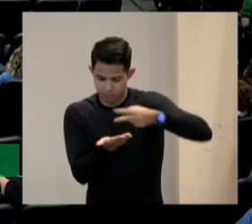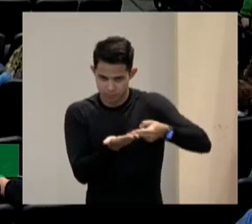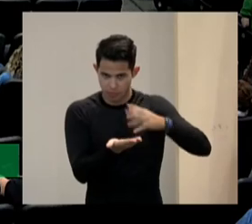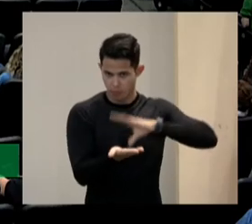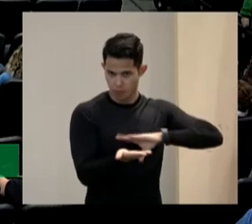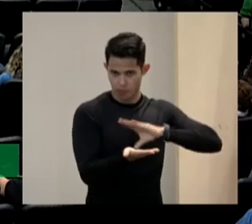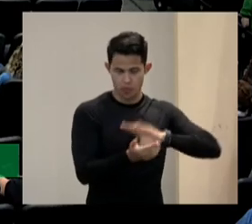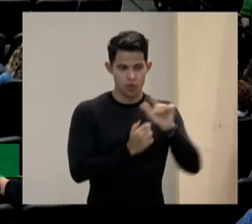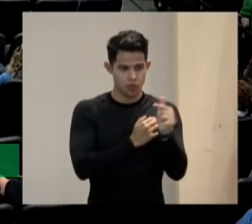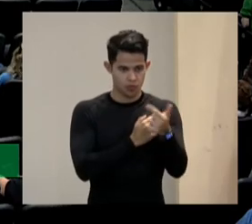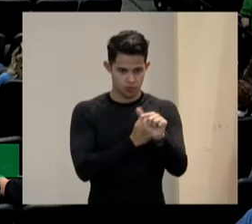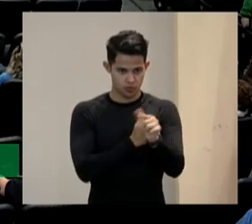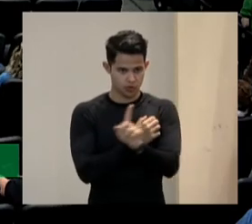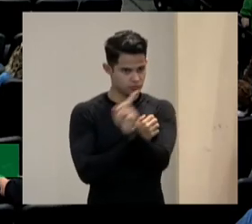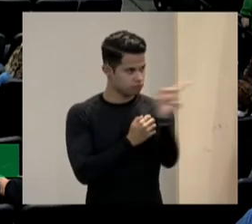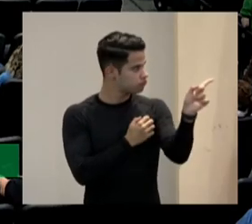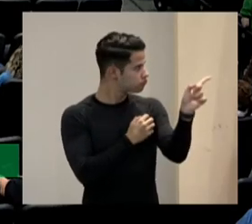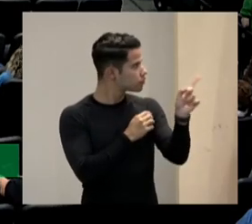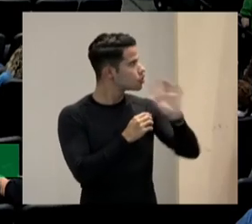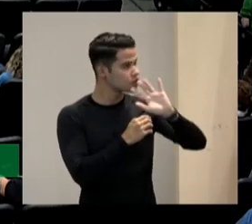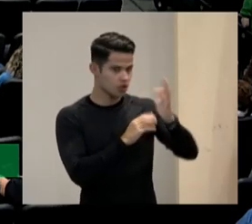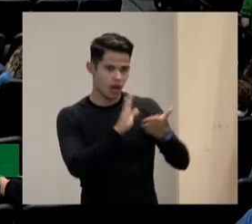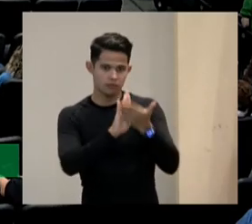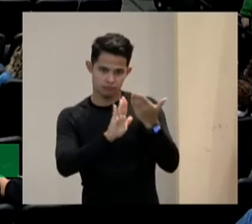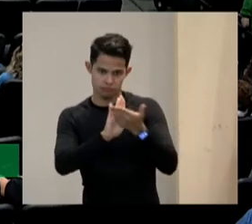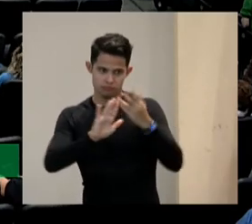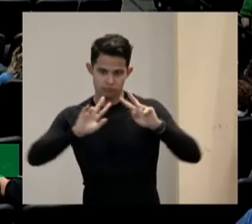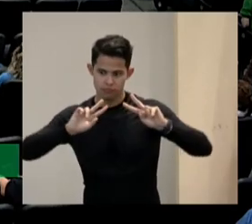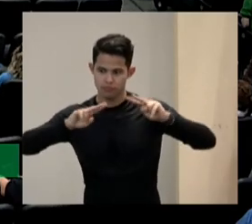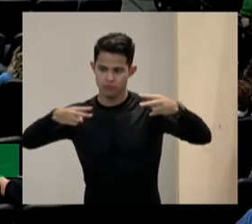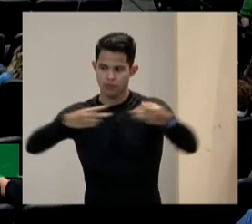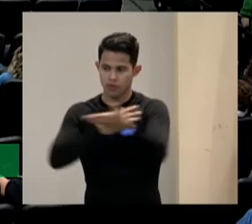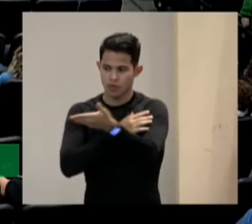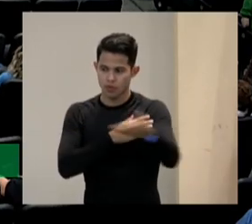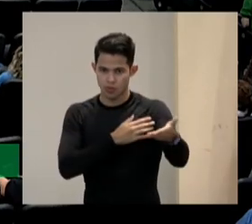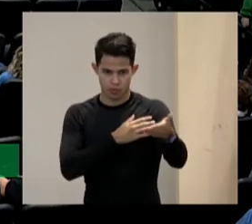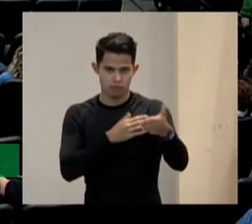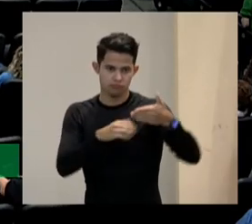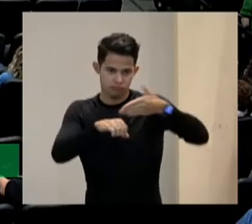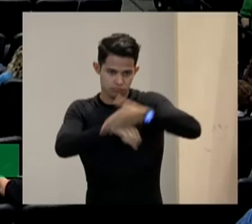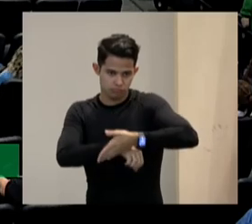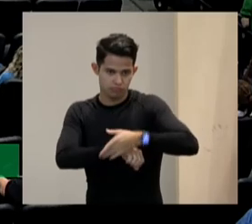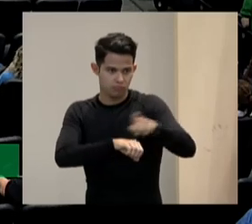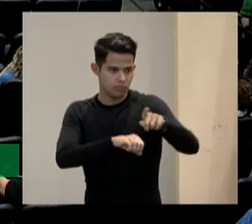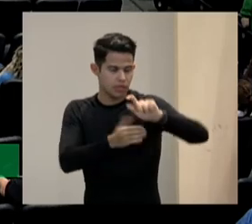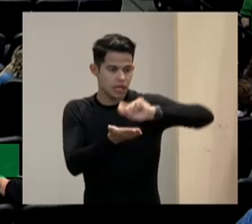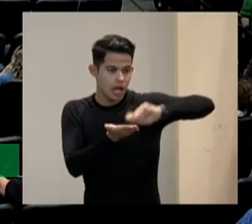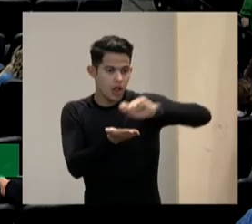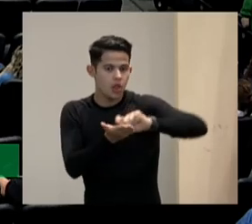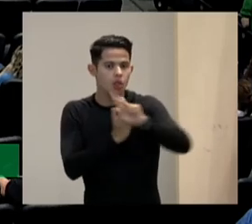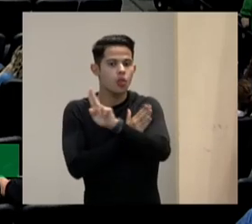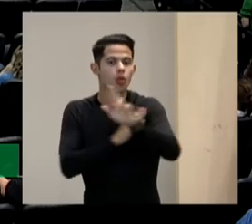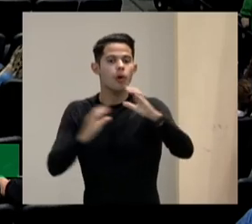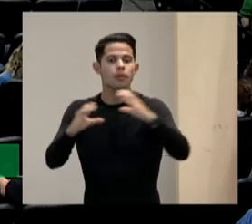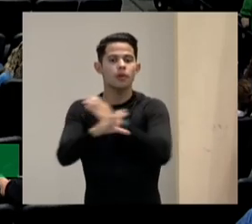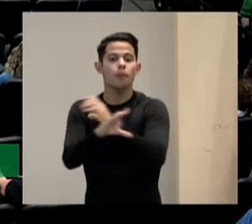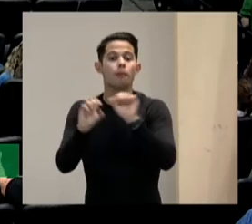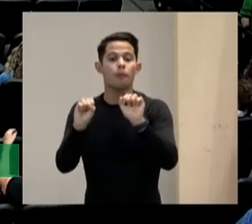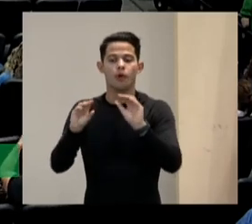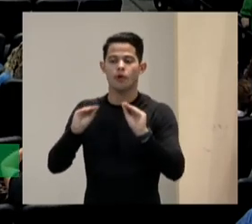português e está aí nessa revista para todos que querem acceder mas se alguém não quer anotar o nome completo coloque